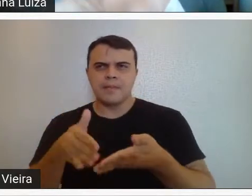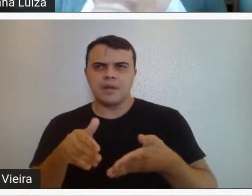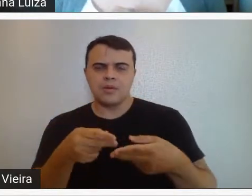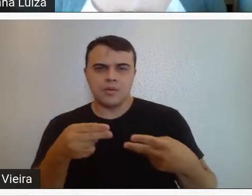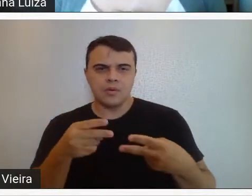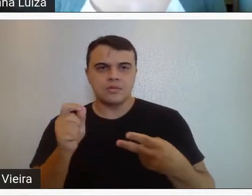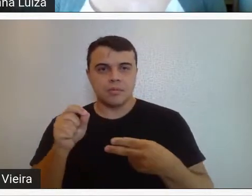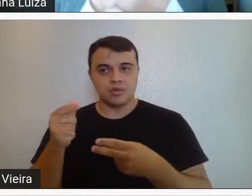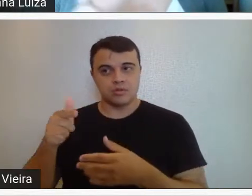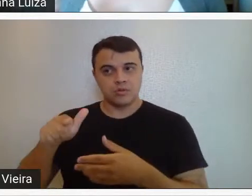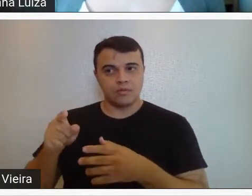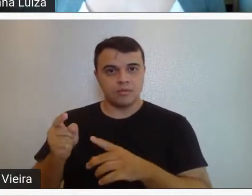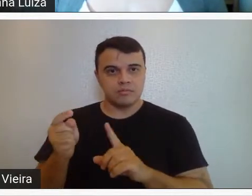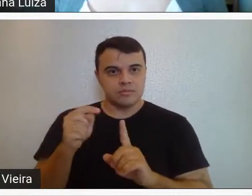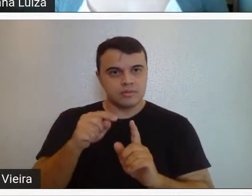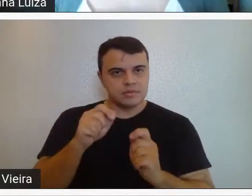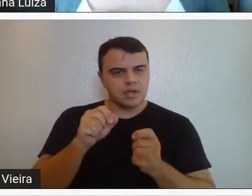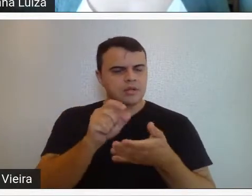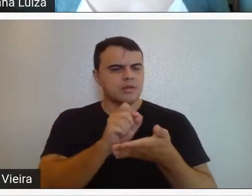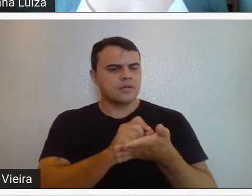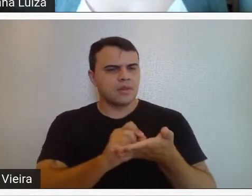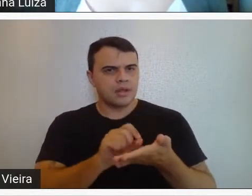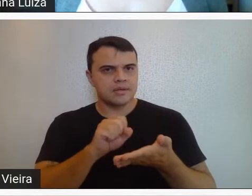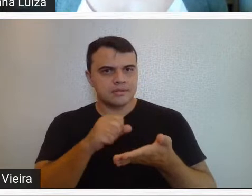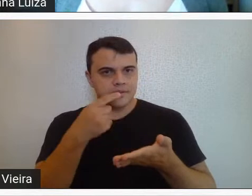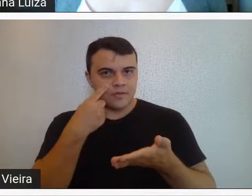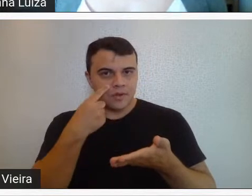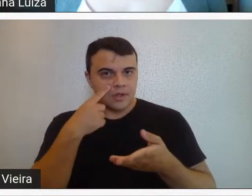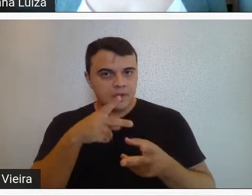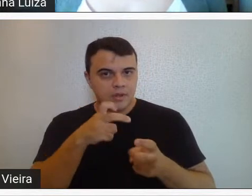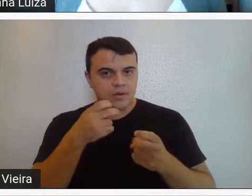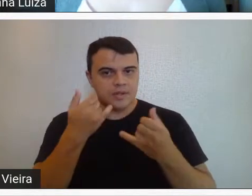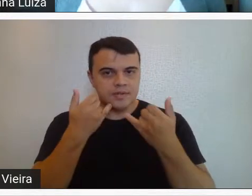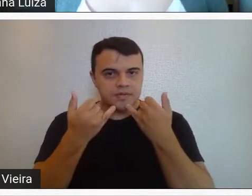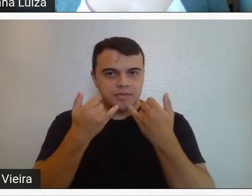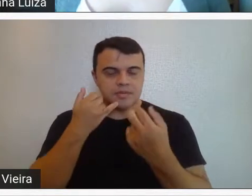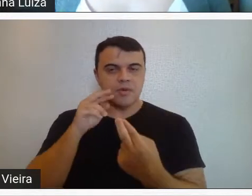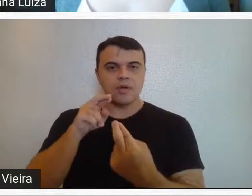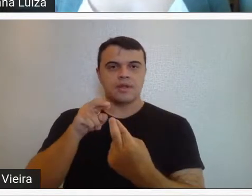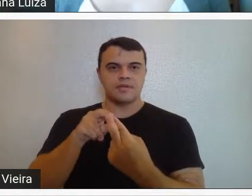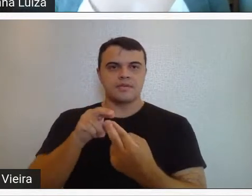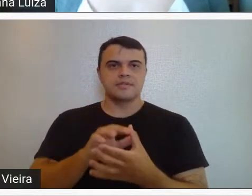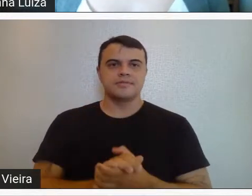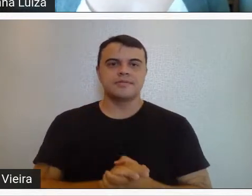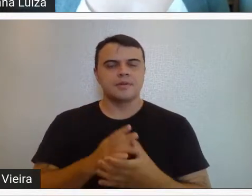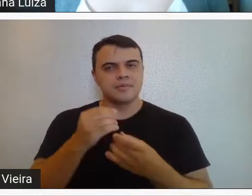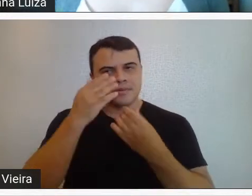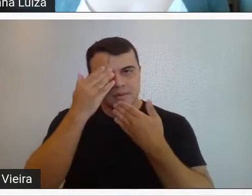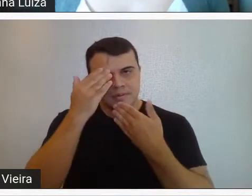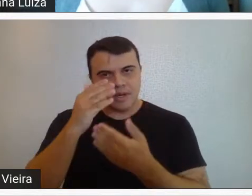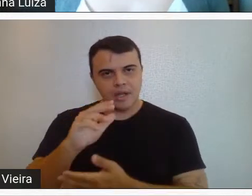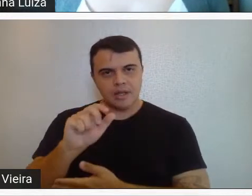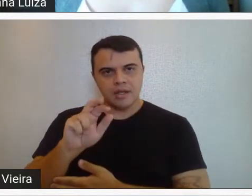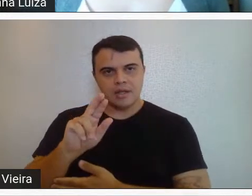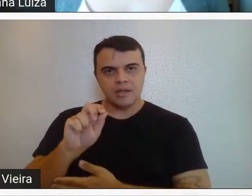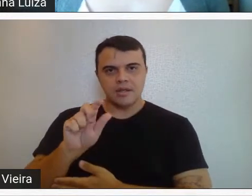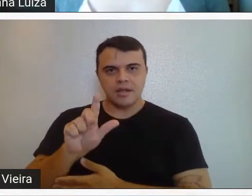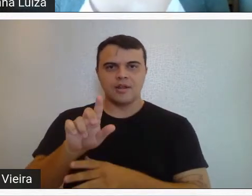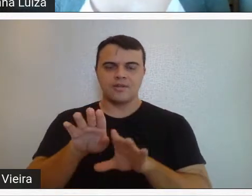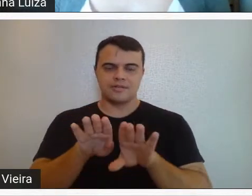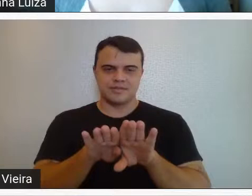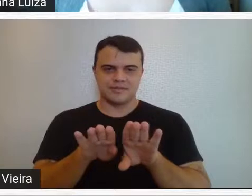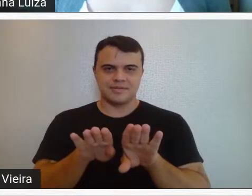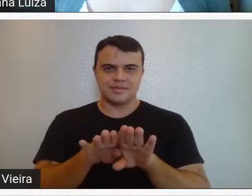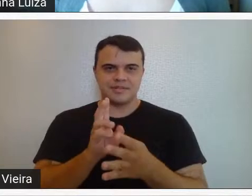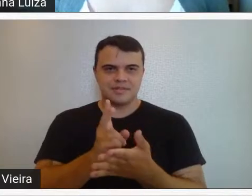coisa pode voltar aqui, dá para anotar, dá para pegar todas as referências. Muito obrigada a Carol também, que